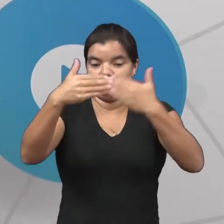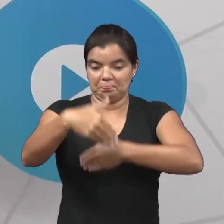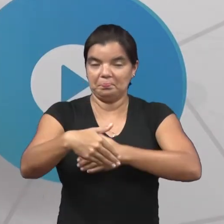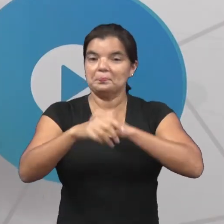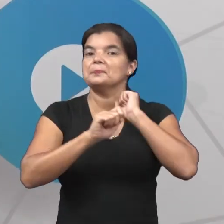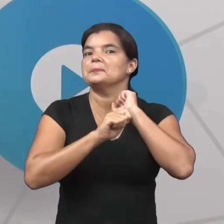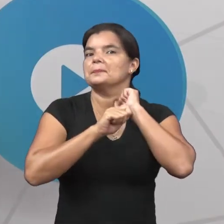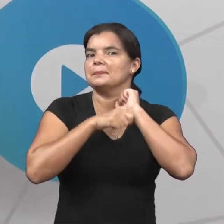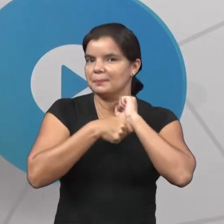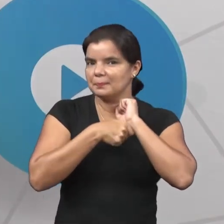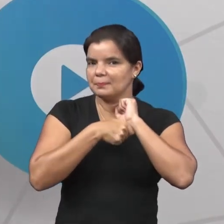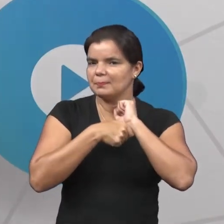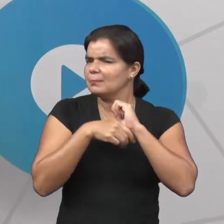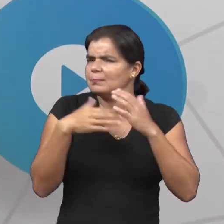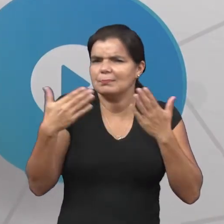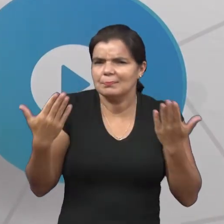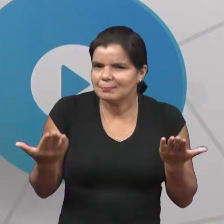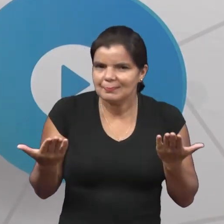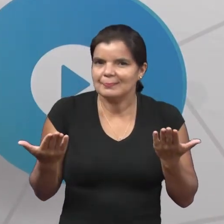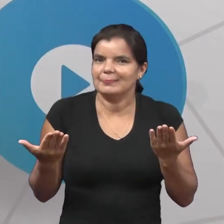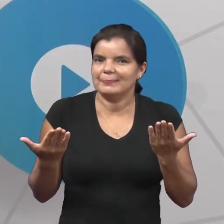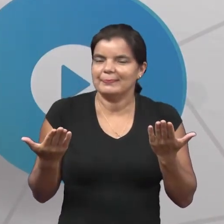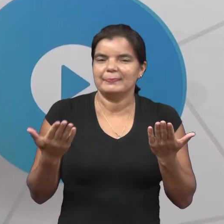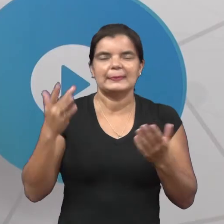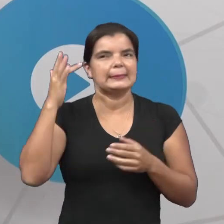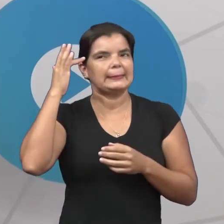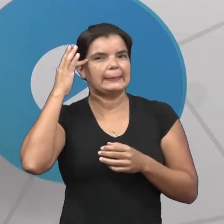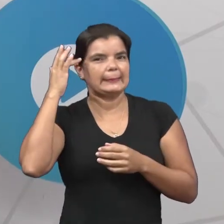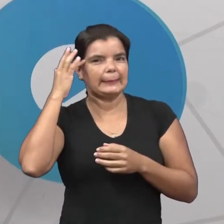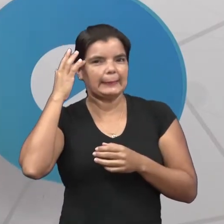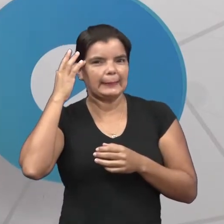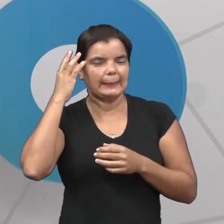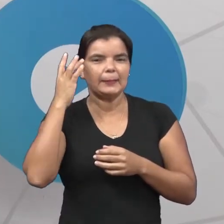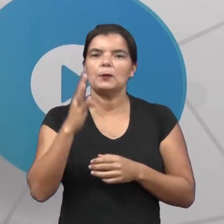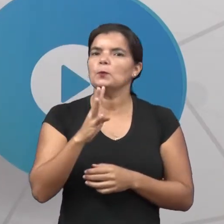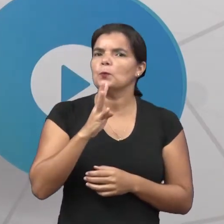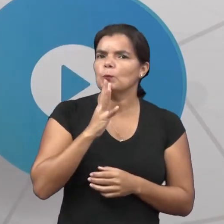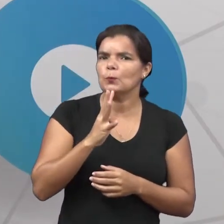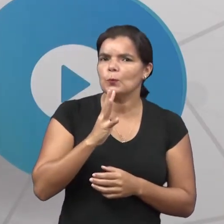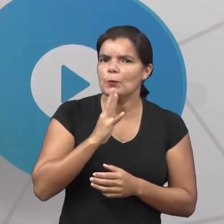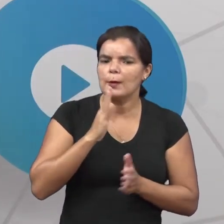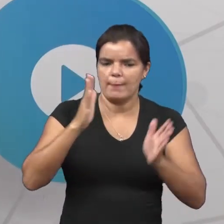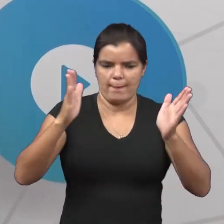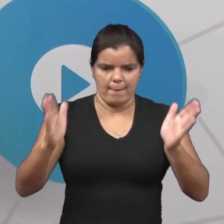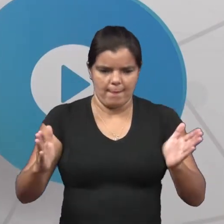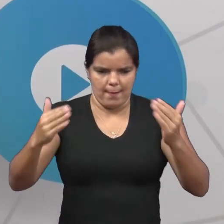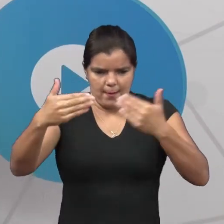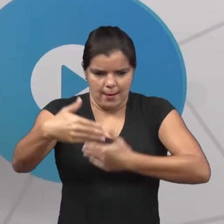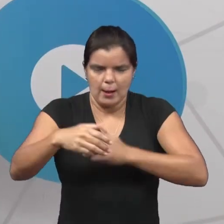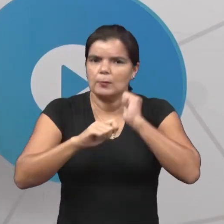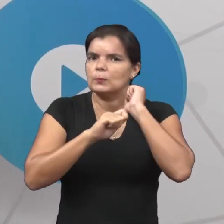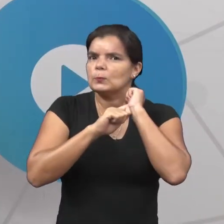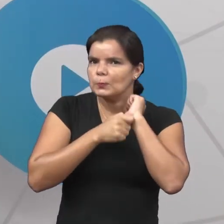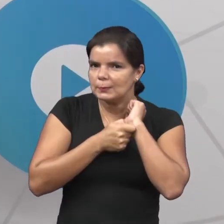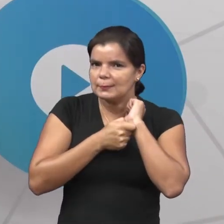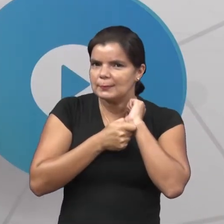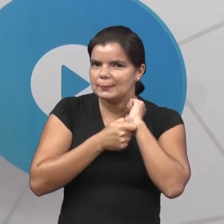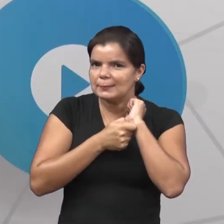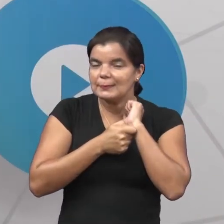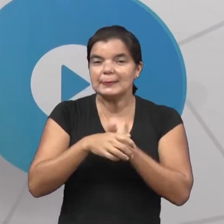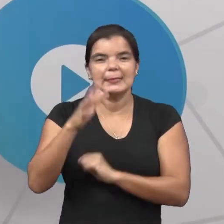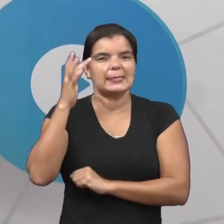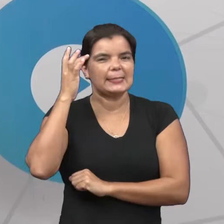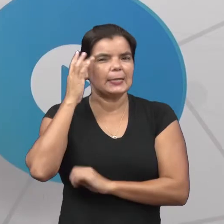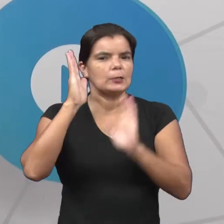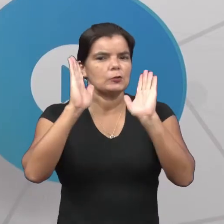Que caixa será essa? Será que alguém conhece uma caixa dos mistérios? Será que alguém